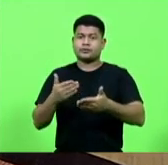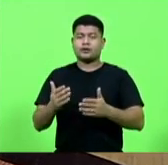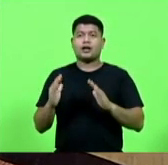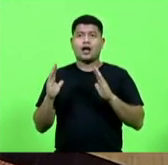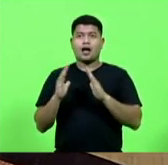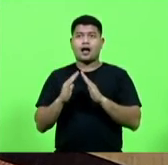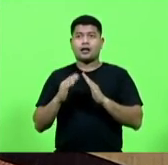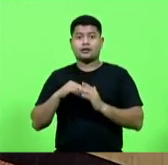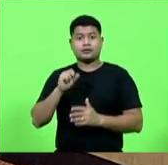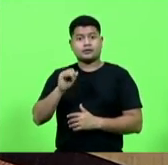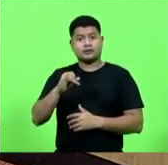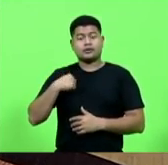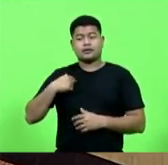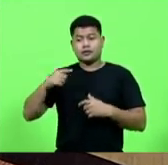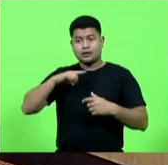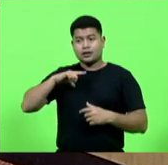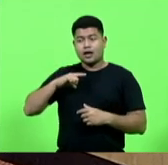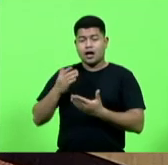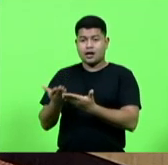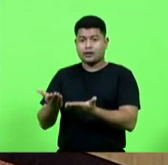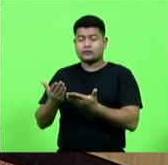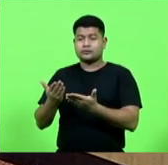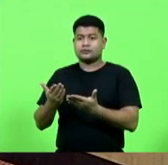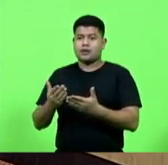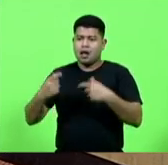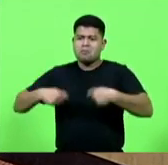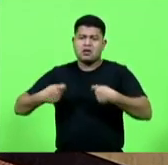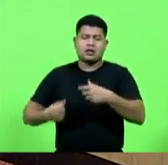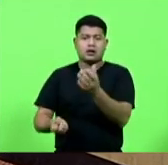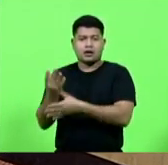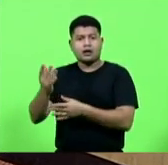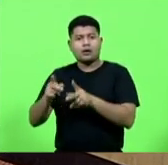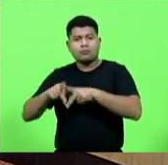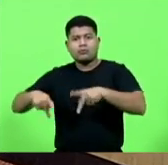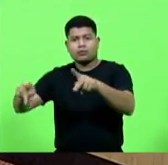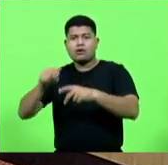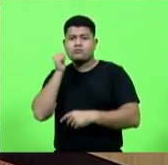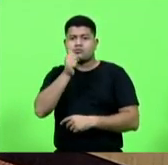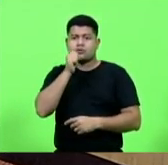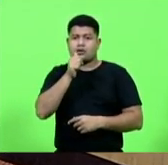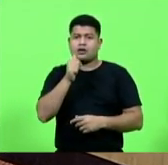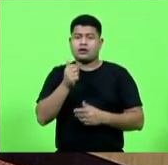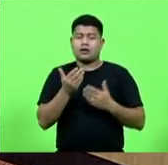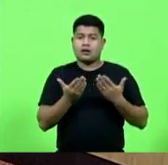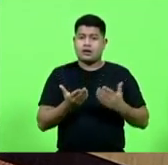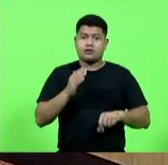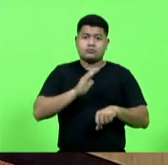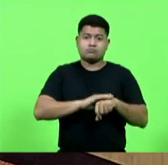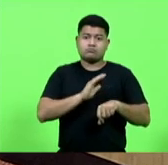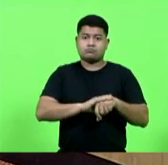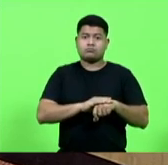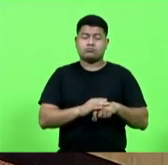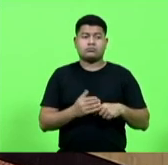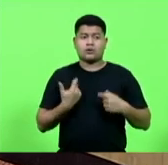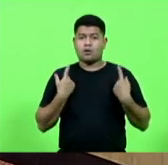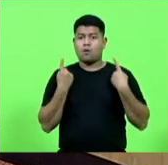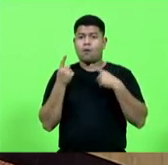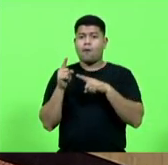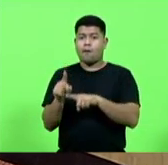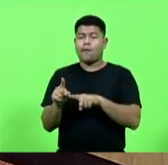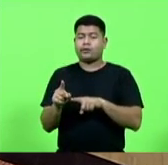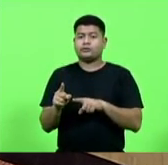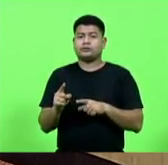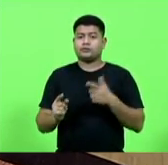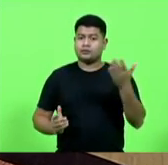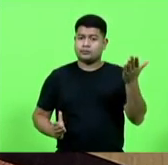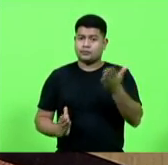entendo que se há necessidade de criar uma Procuradoria da Mulher, não haverá da parte dos deputados nenhum contragosto de aprovarmos também